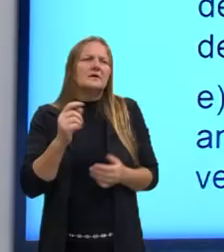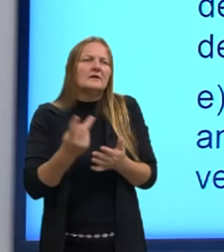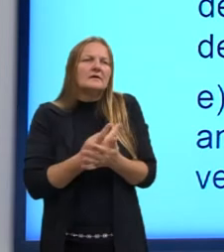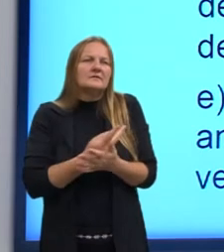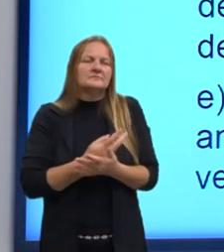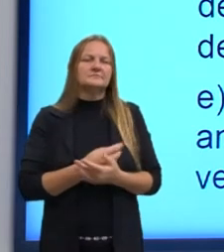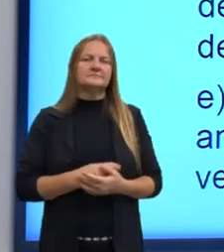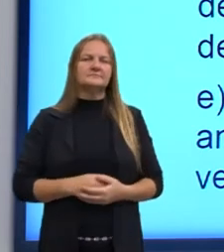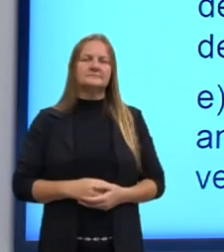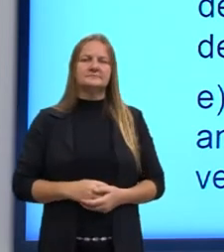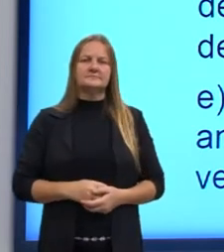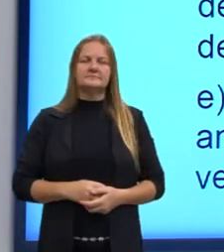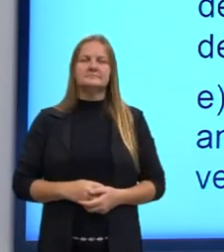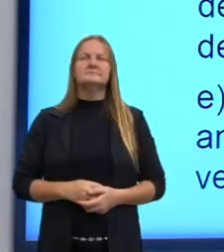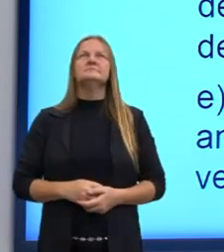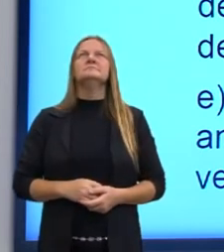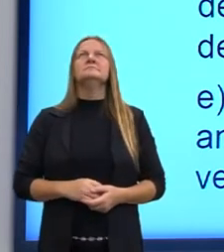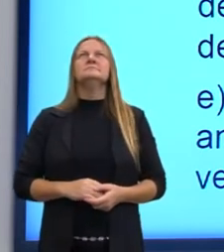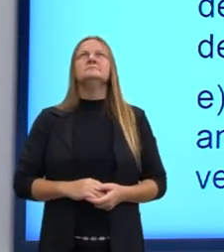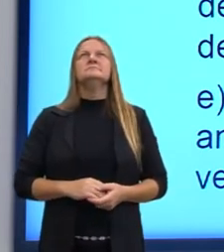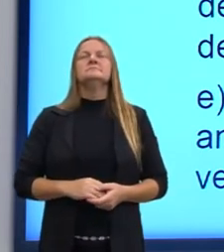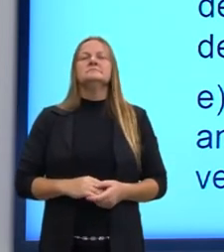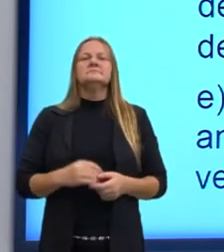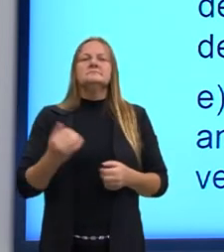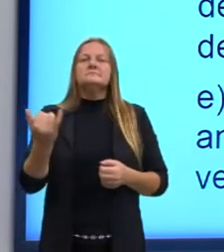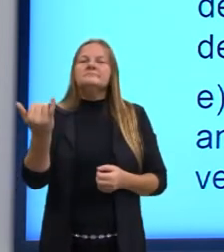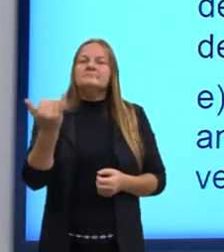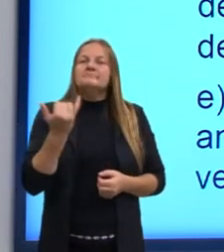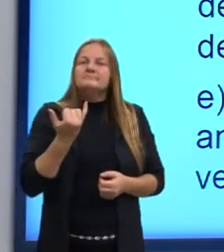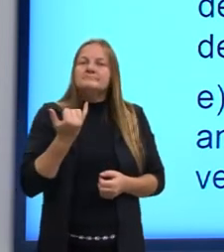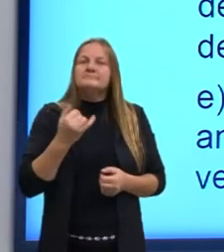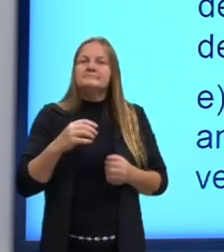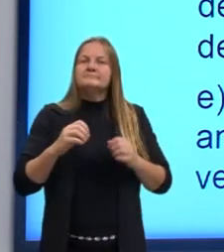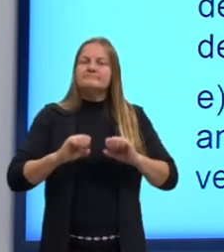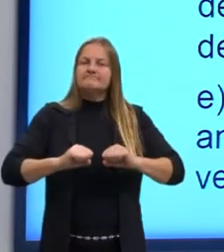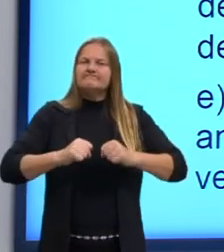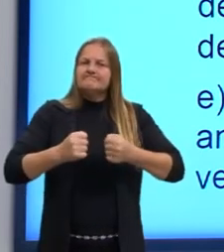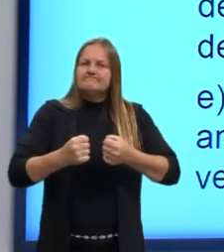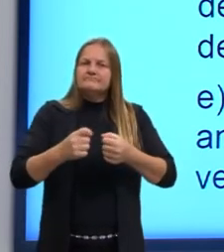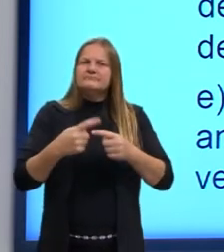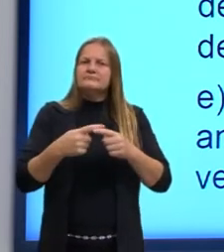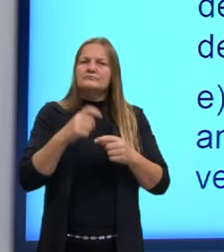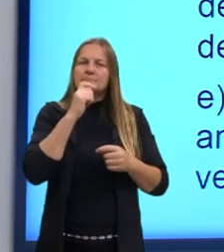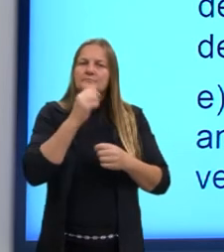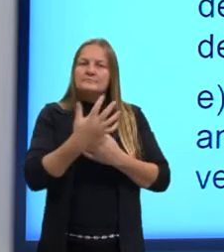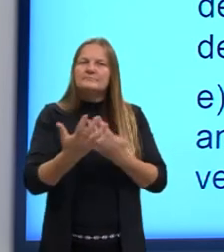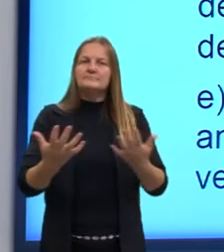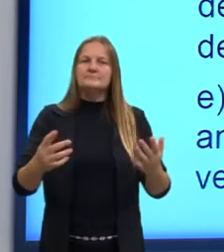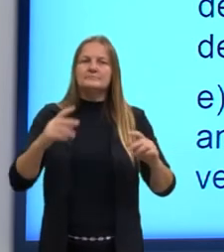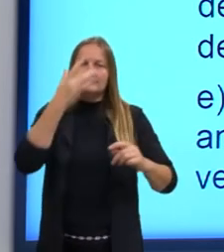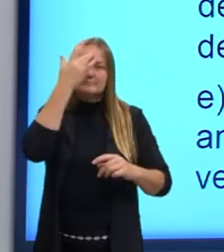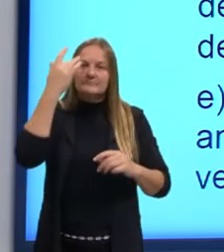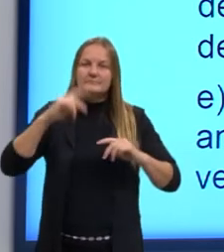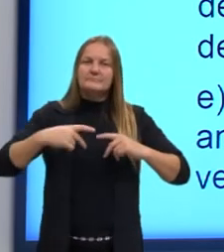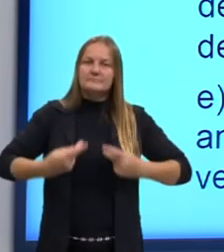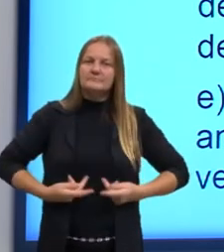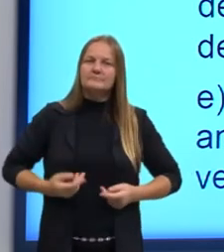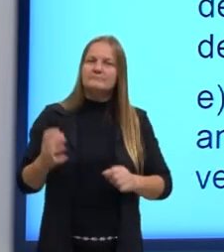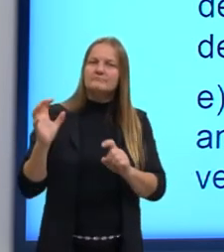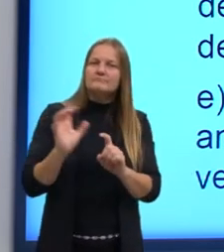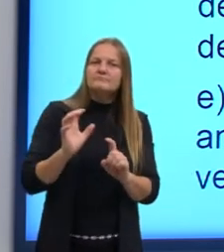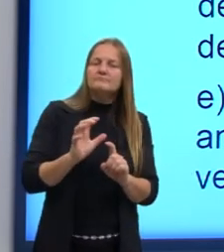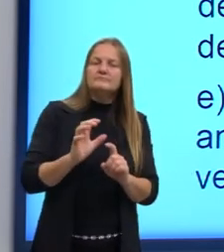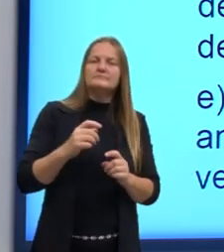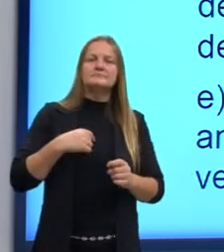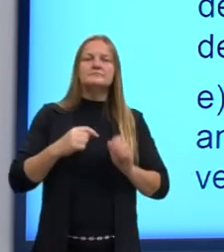nelas. D, indicam a alta resistência do meio ambiente à ação do homem, além de